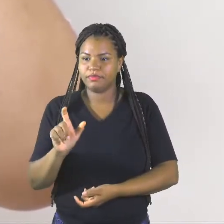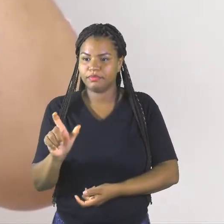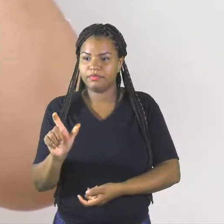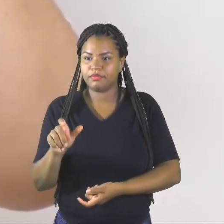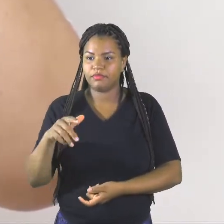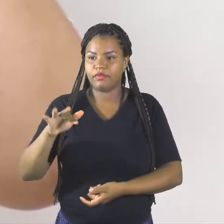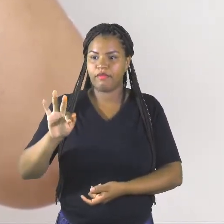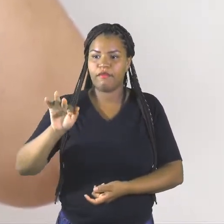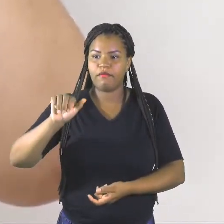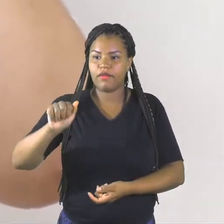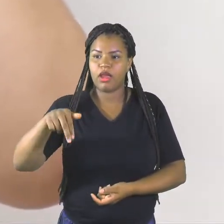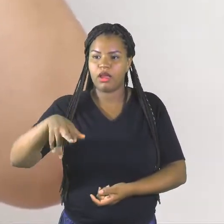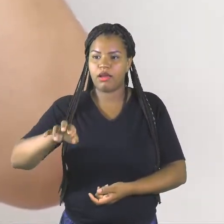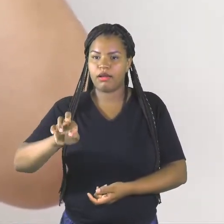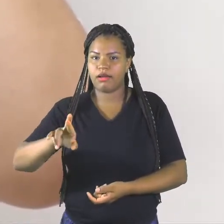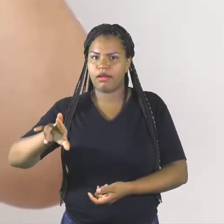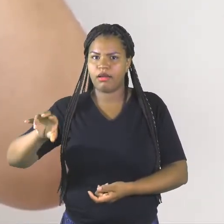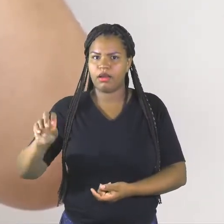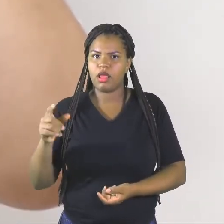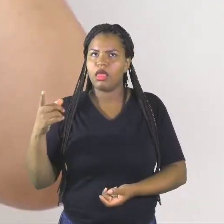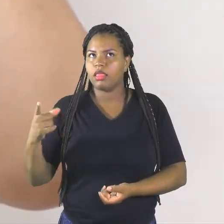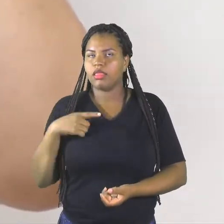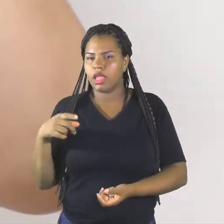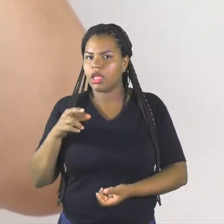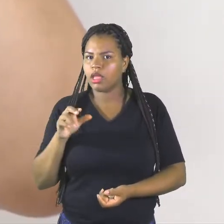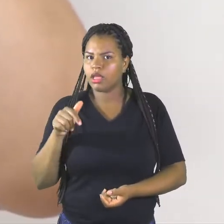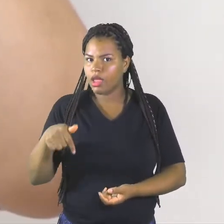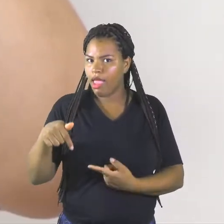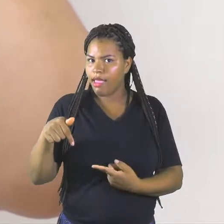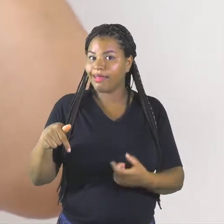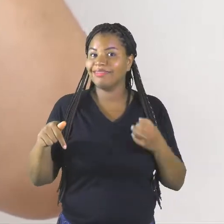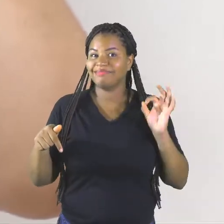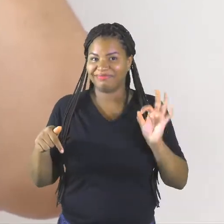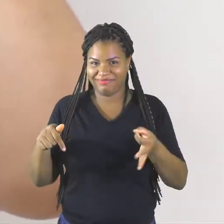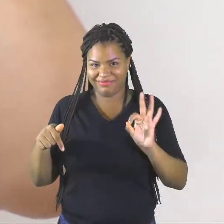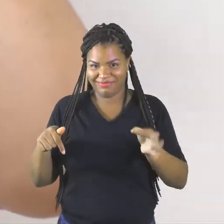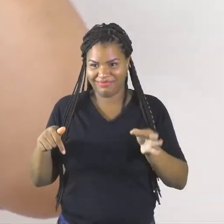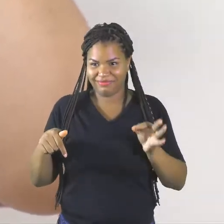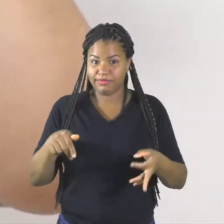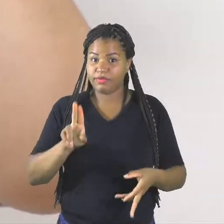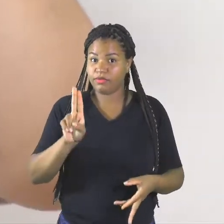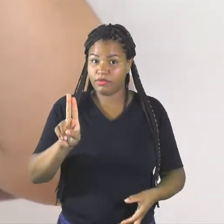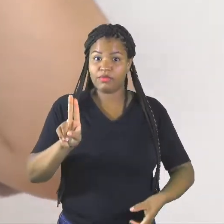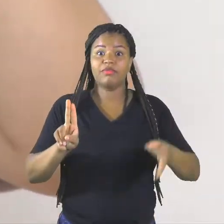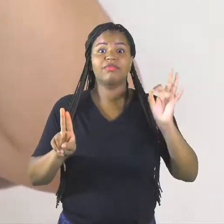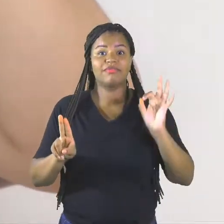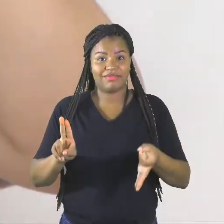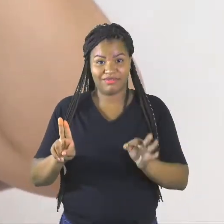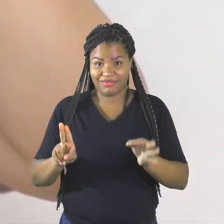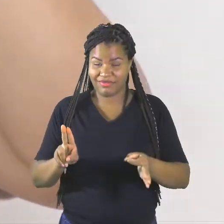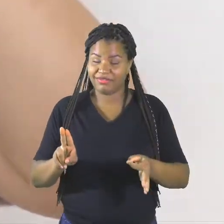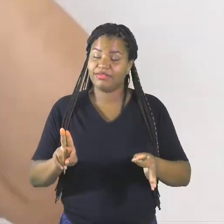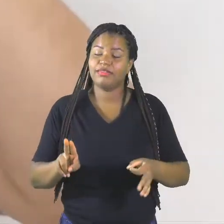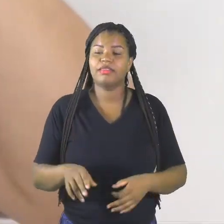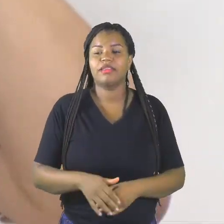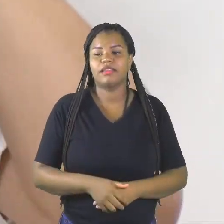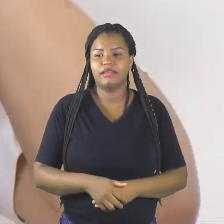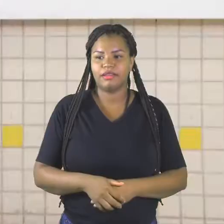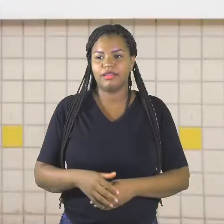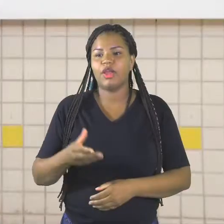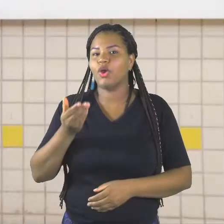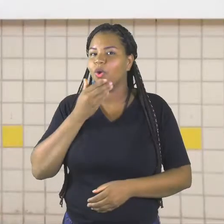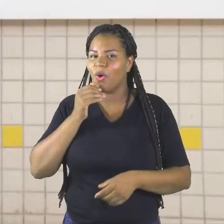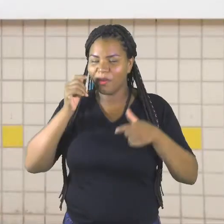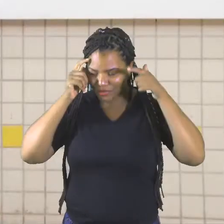Faqueiro. Tem o quê? Tem. Tem o U? Tem. Então, os meninos tiraram o